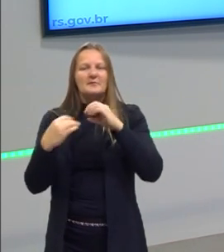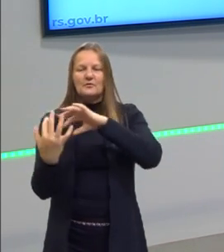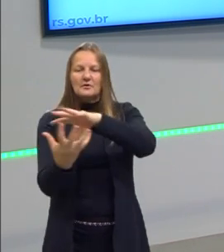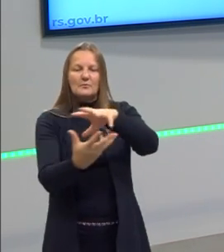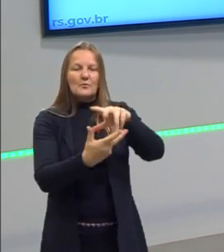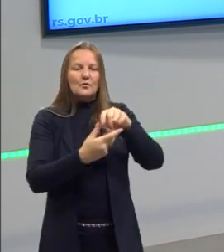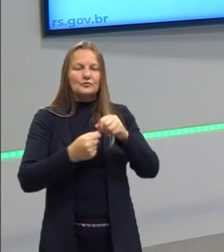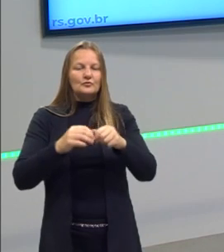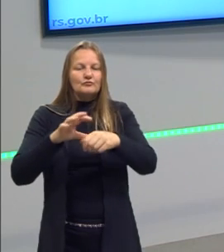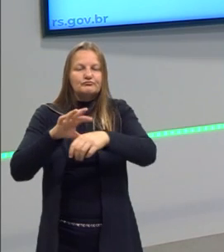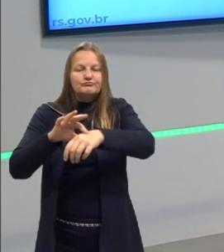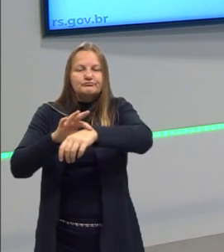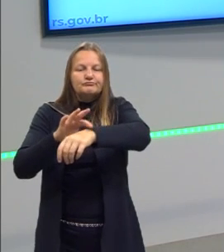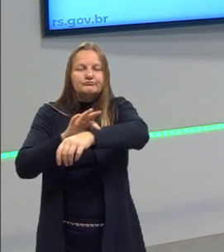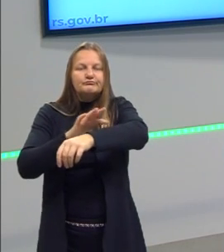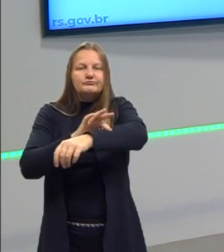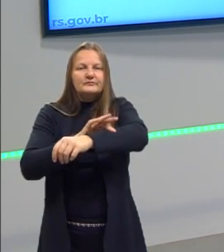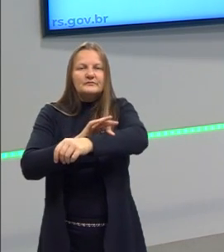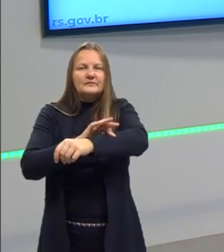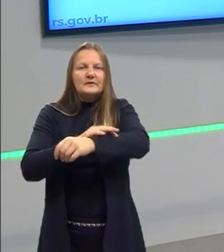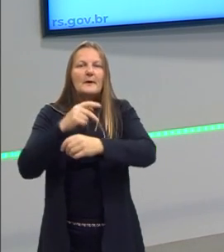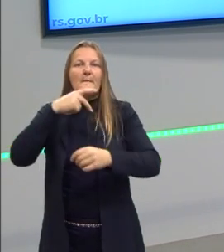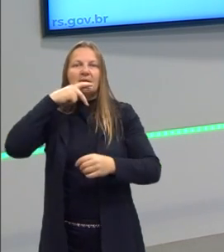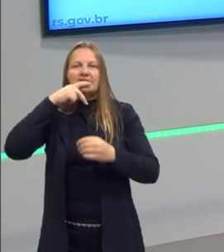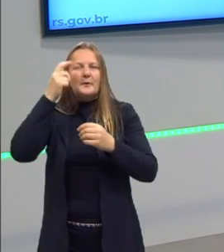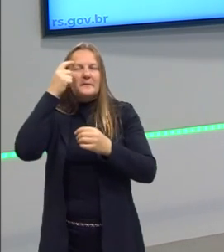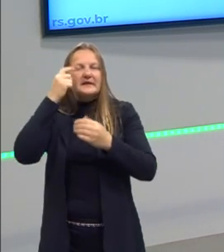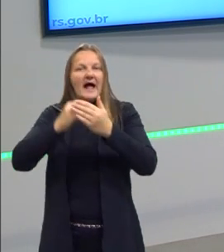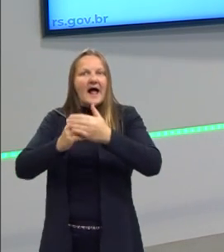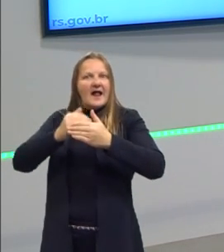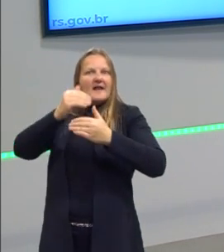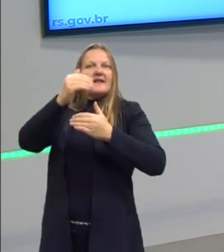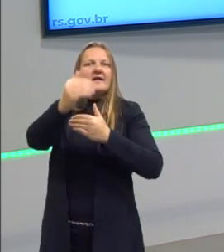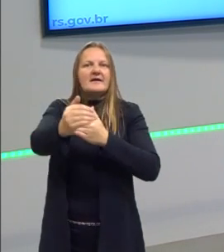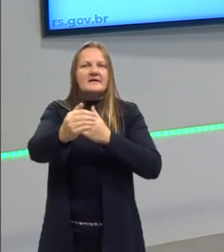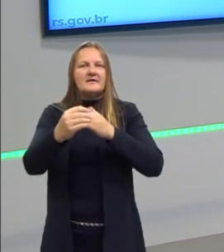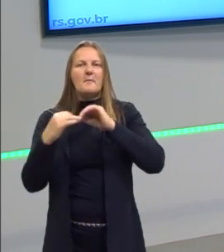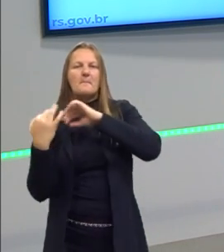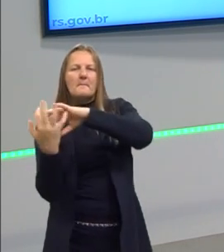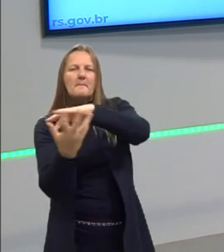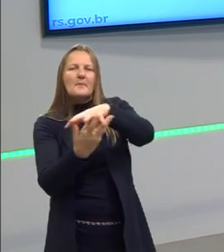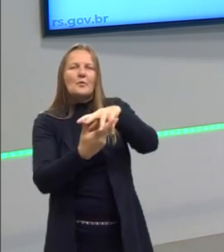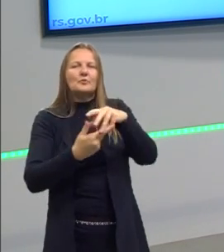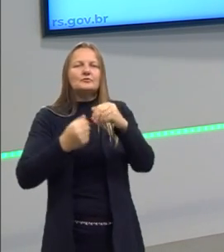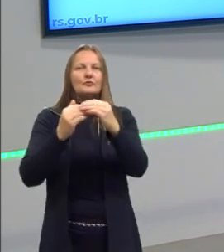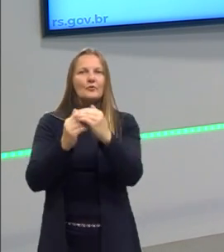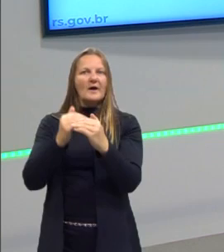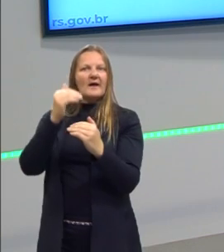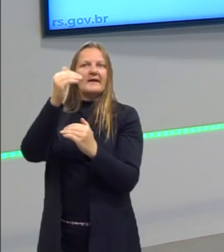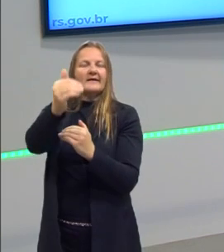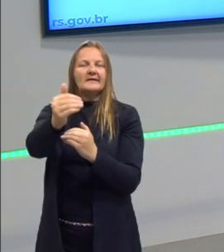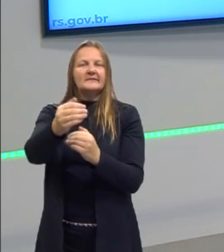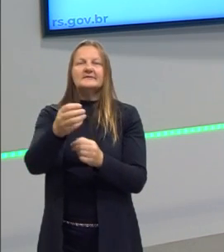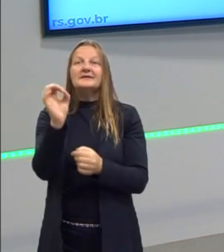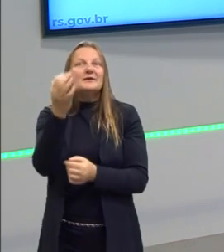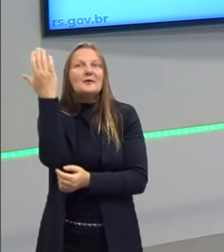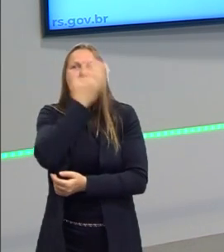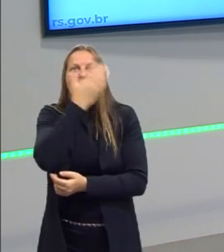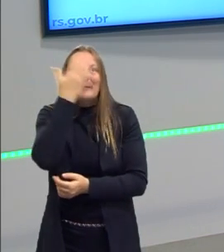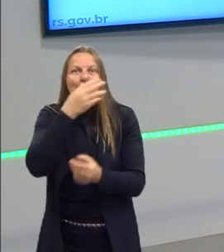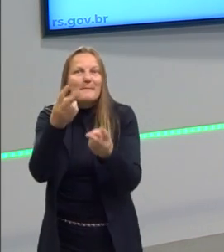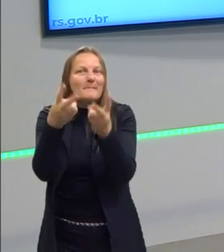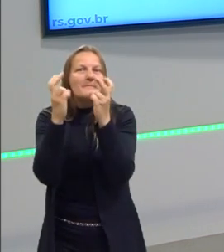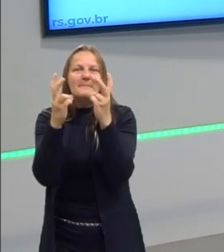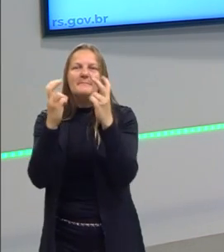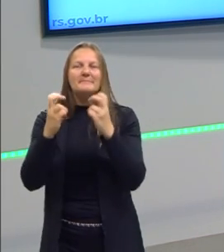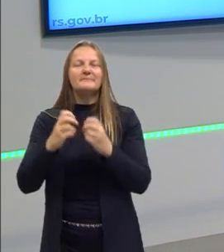sensível. Então, para o Platão, e essa herança permanece muito tempo em nós. Talvez por isso que hoje, quando nós pensamos em metafísica,